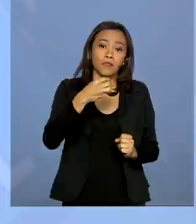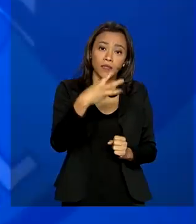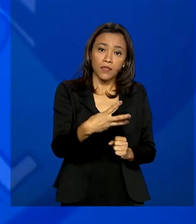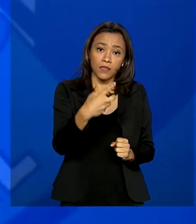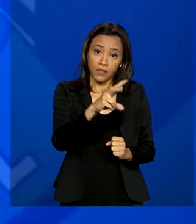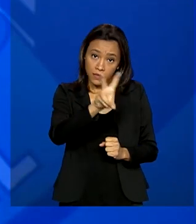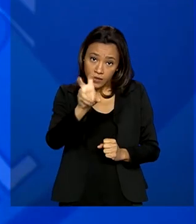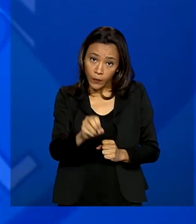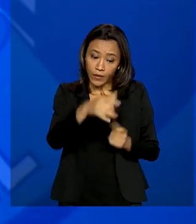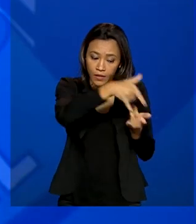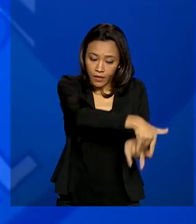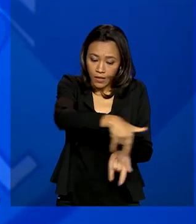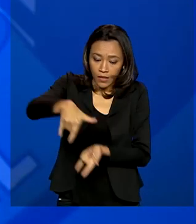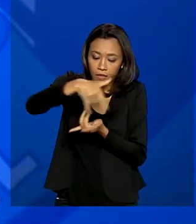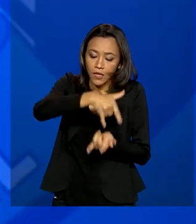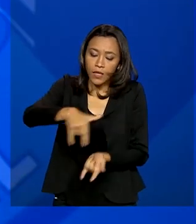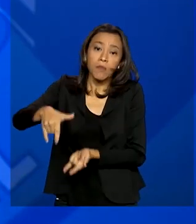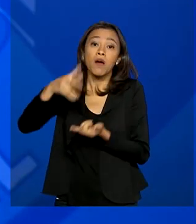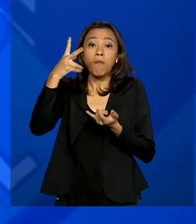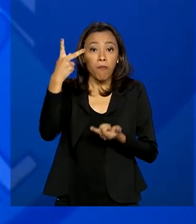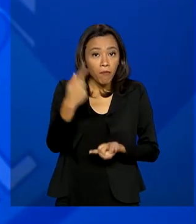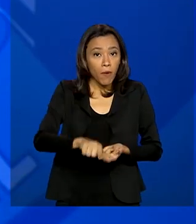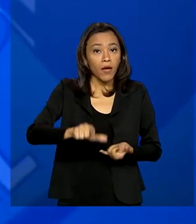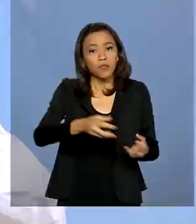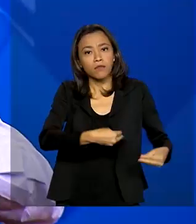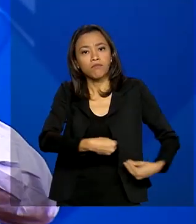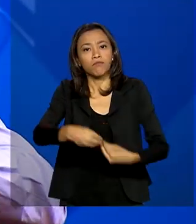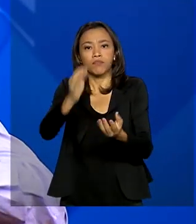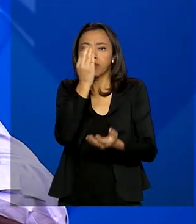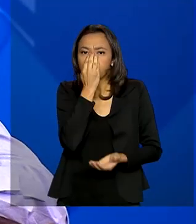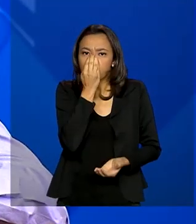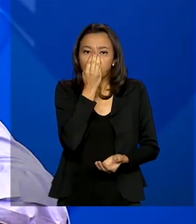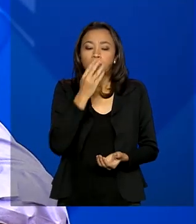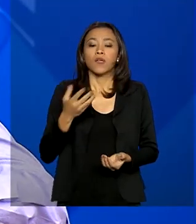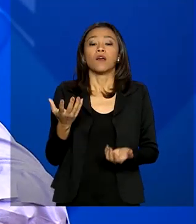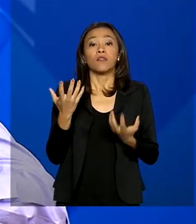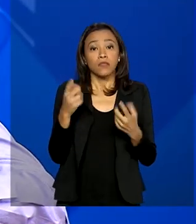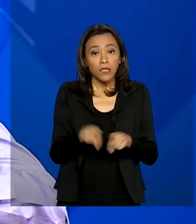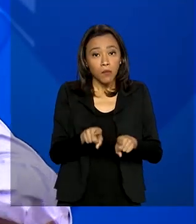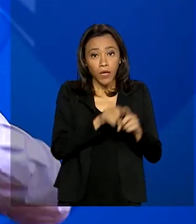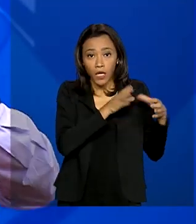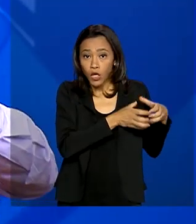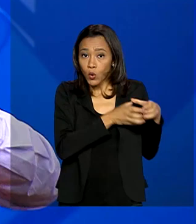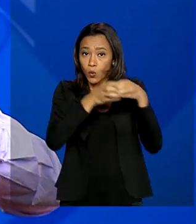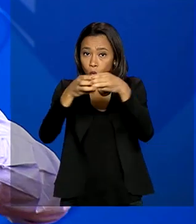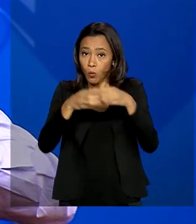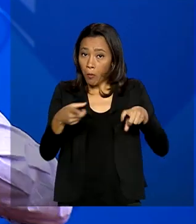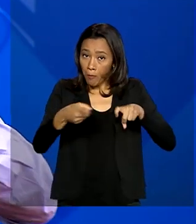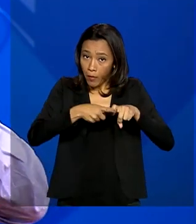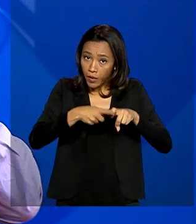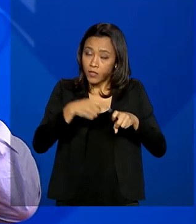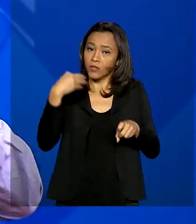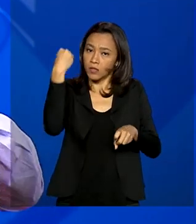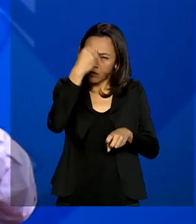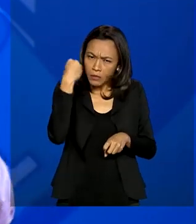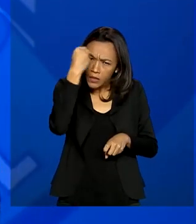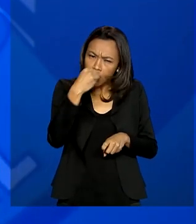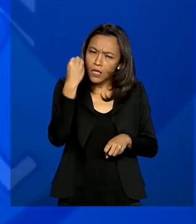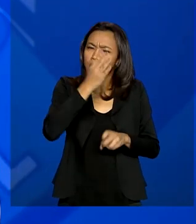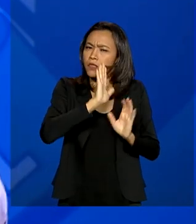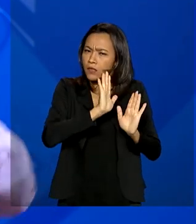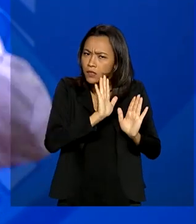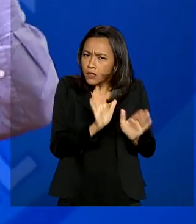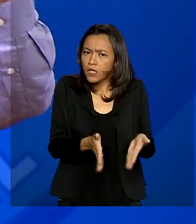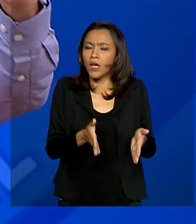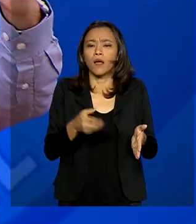leitos. Vamos mandar mais 20 respiradores ainda para Manaus. Nós vamos mandar médicos intensivistas experientes, já com muita